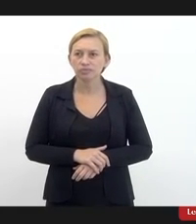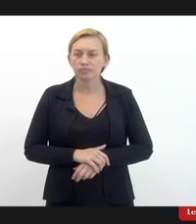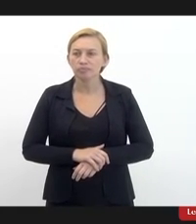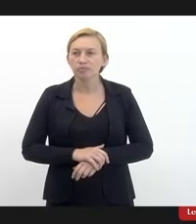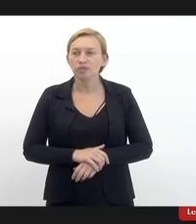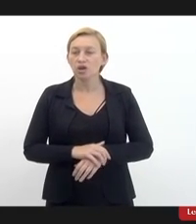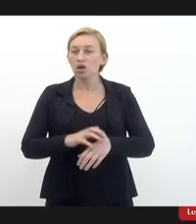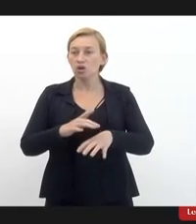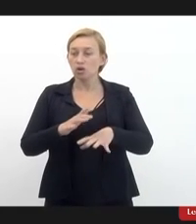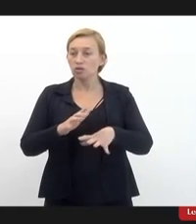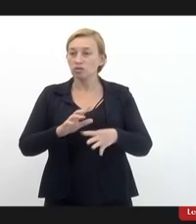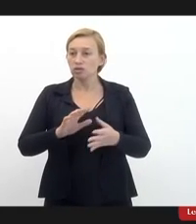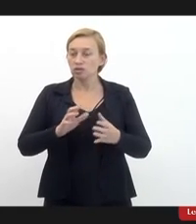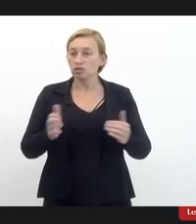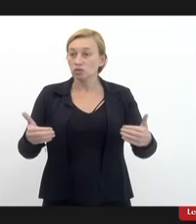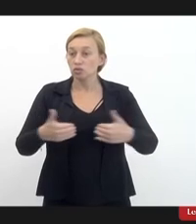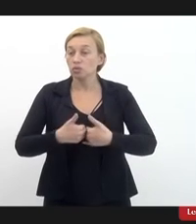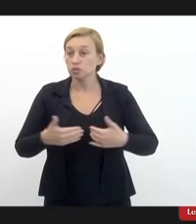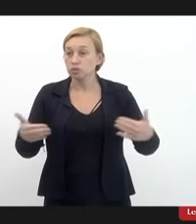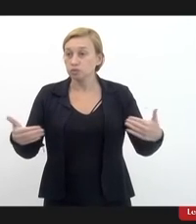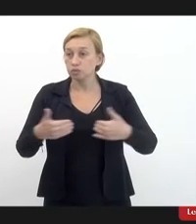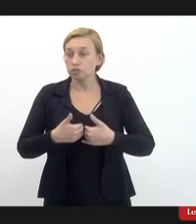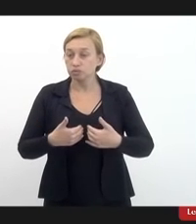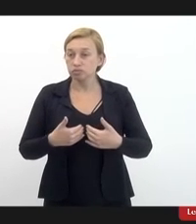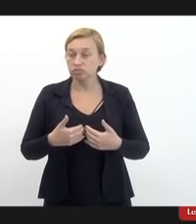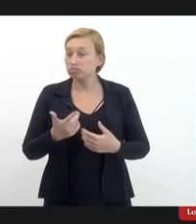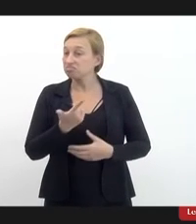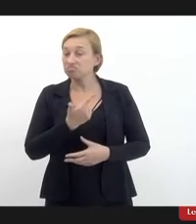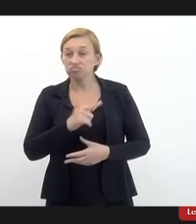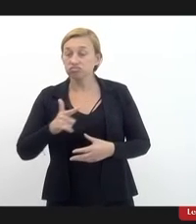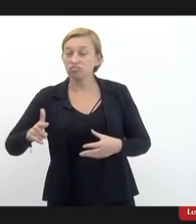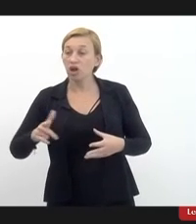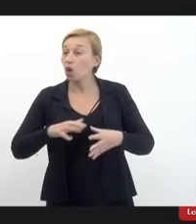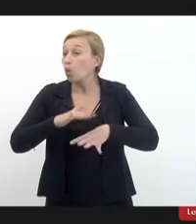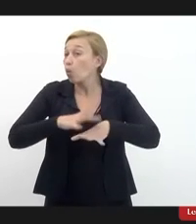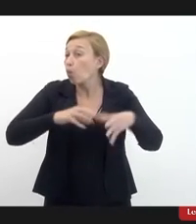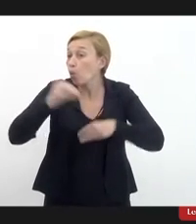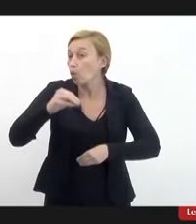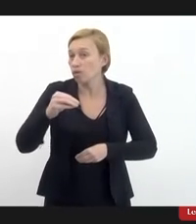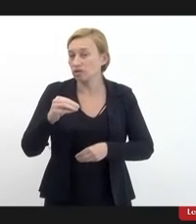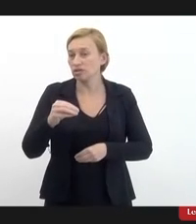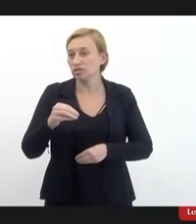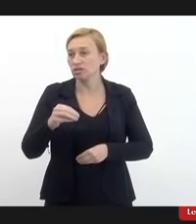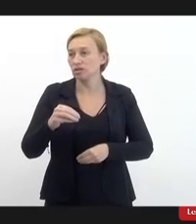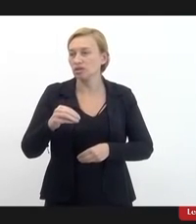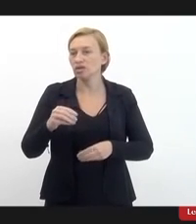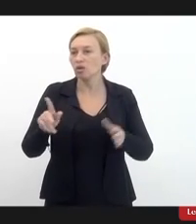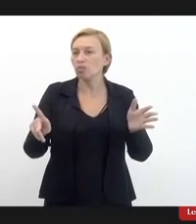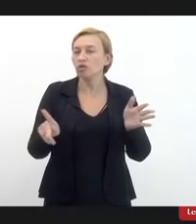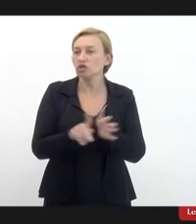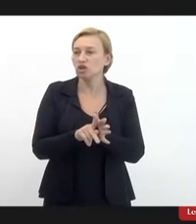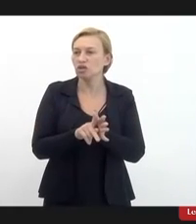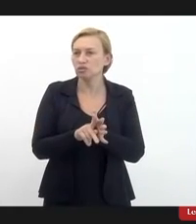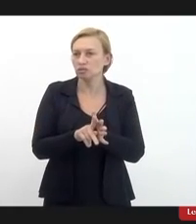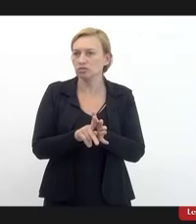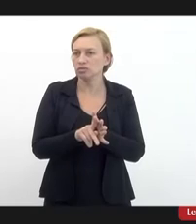que não tem cura uma coisa assim que esse projeto de lei é muito importante sabe